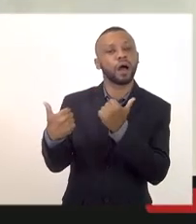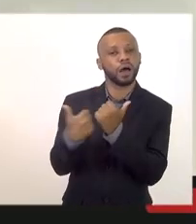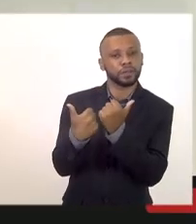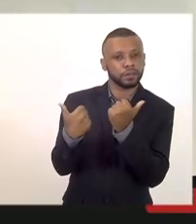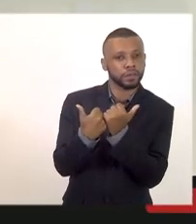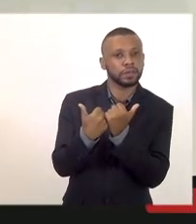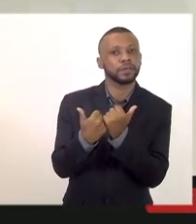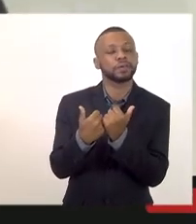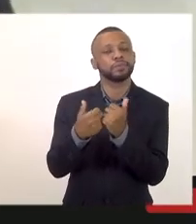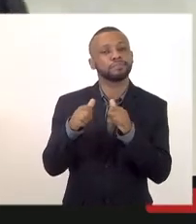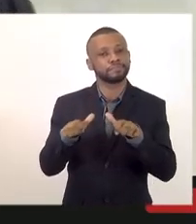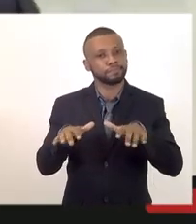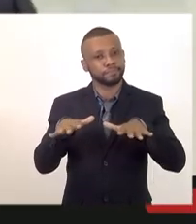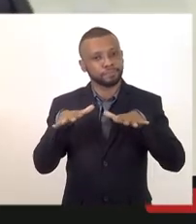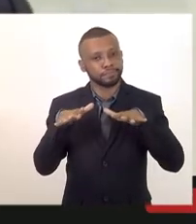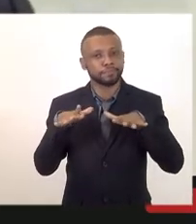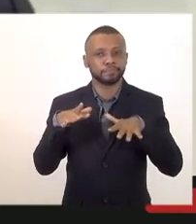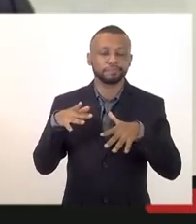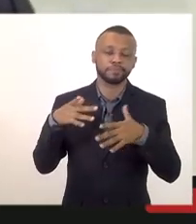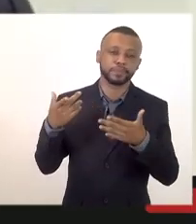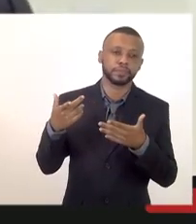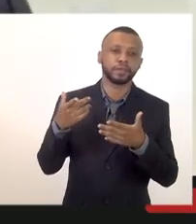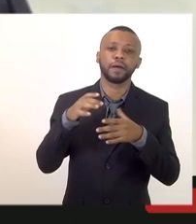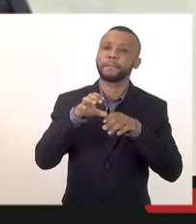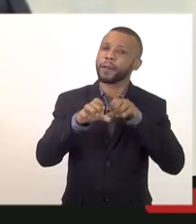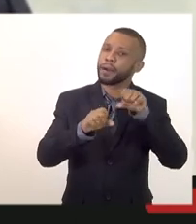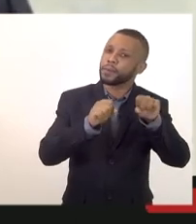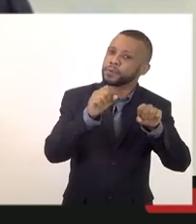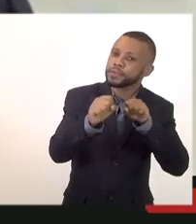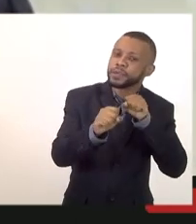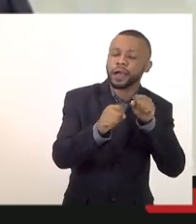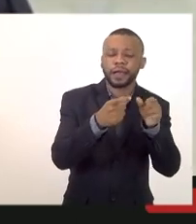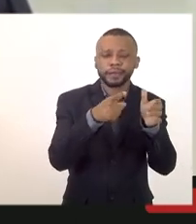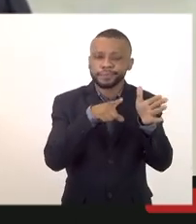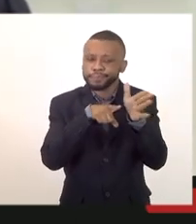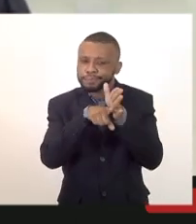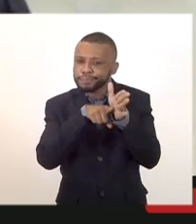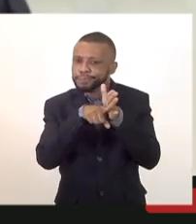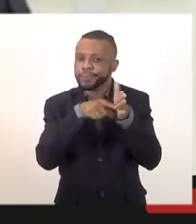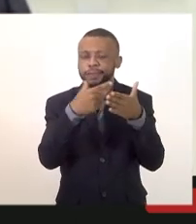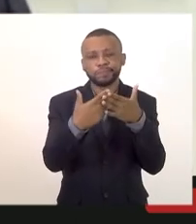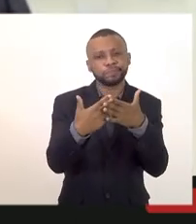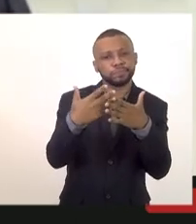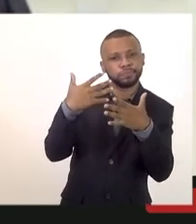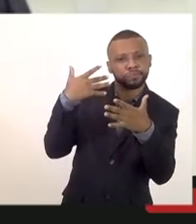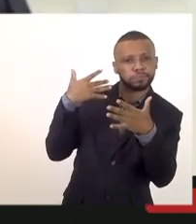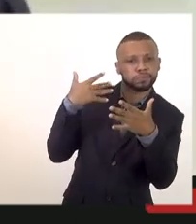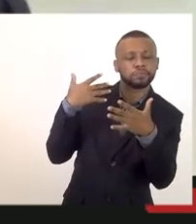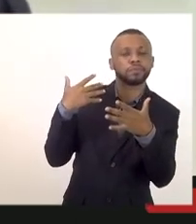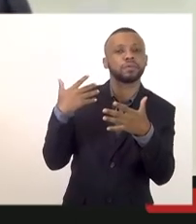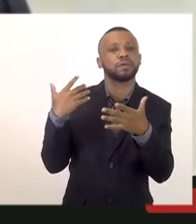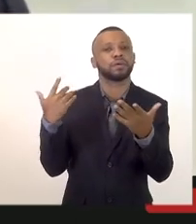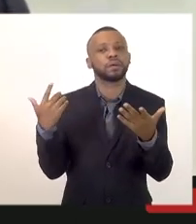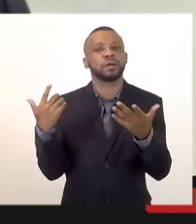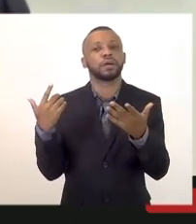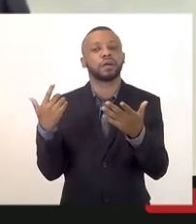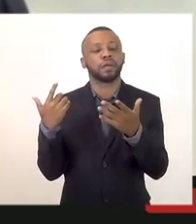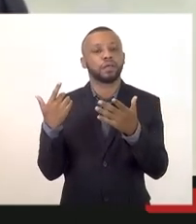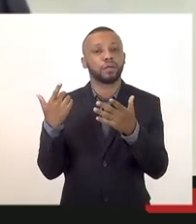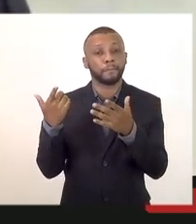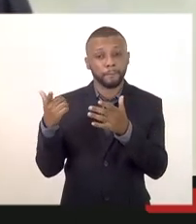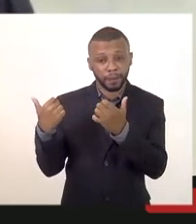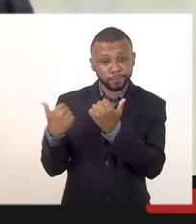parlamentar pra buscar aí nos anais do corpo de bombeiros uma indicação legislativa de minha autoria com o